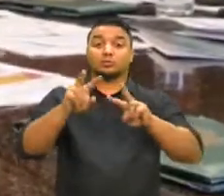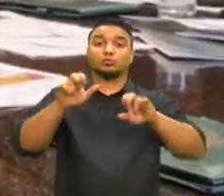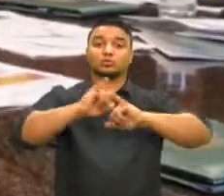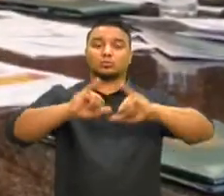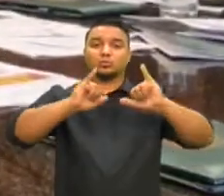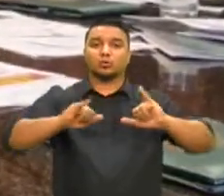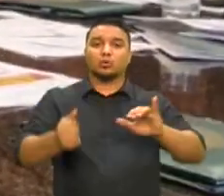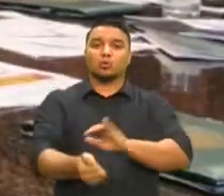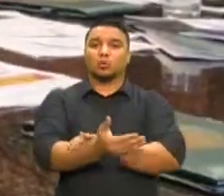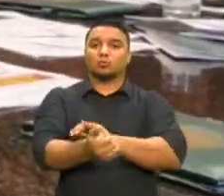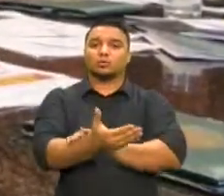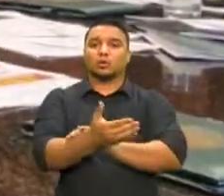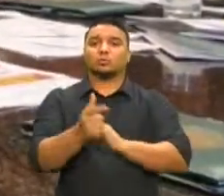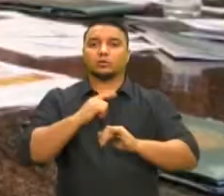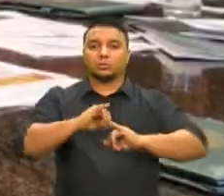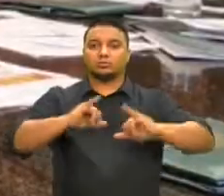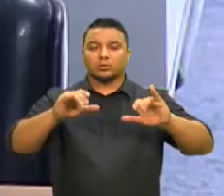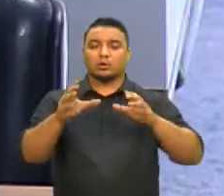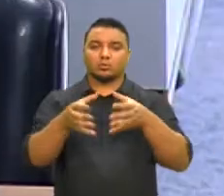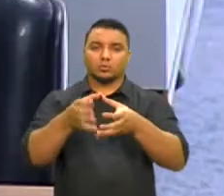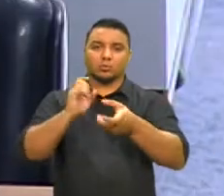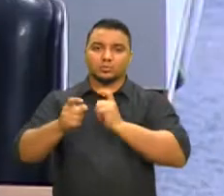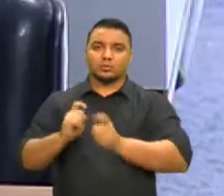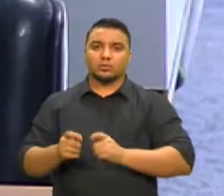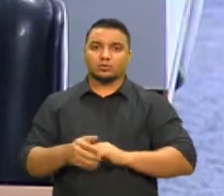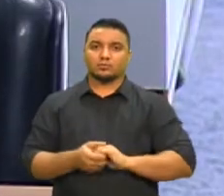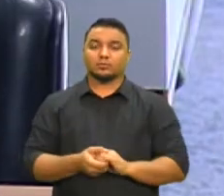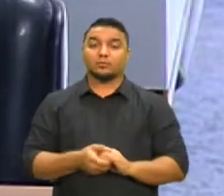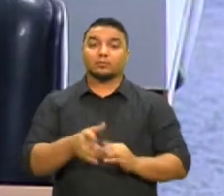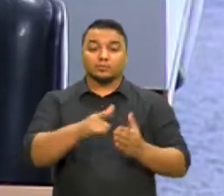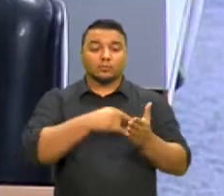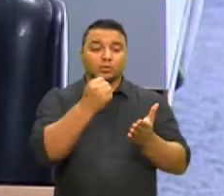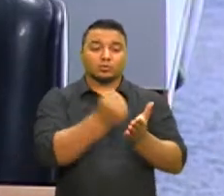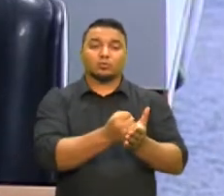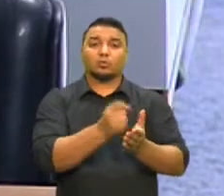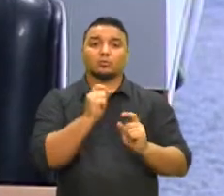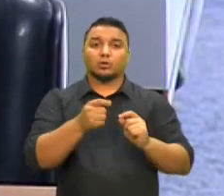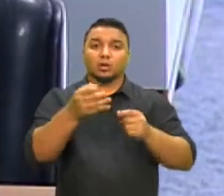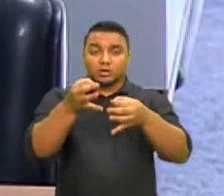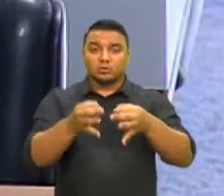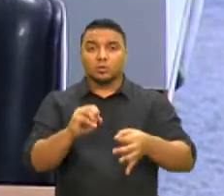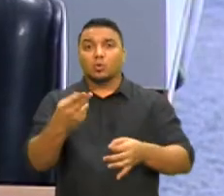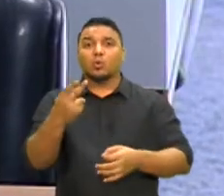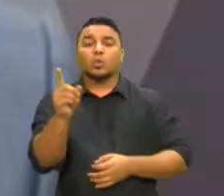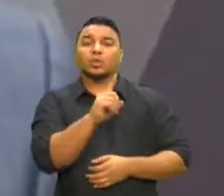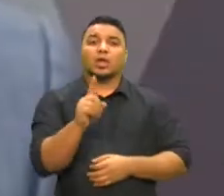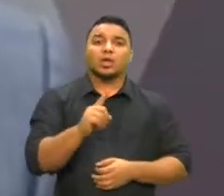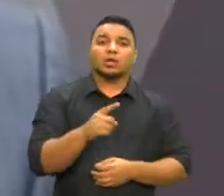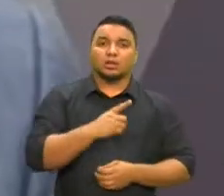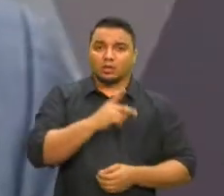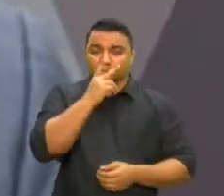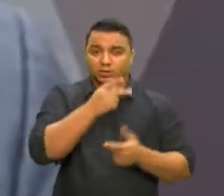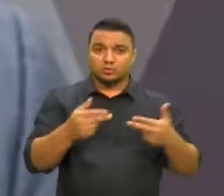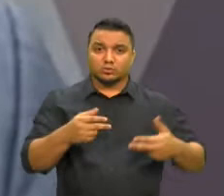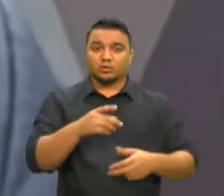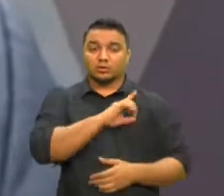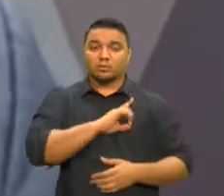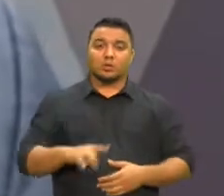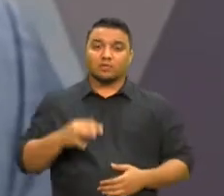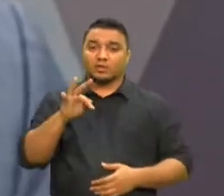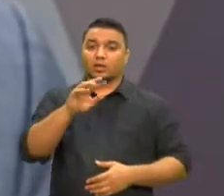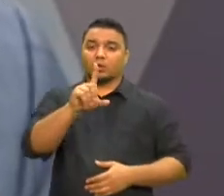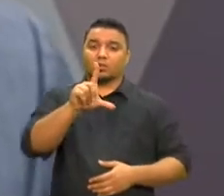corrupção levantadas durante a comissão. O documento pede que ele confirme ou negue denúncias do deputado federal Luiz Miranda